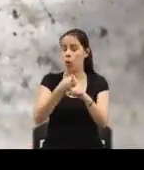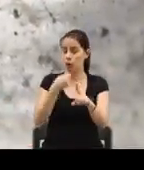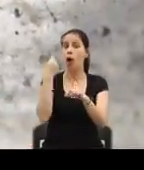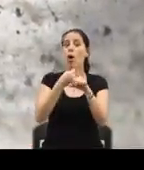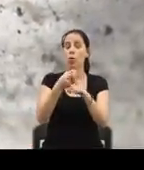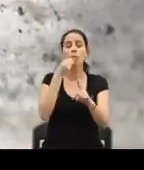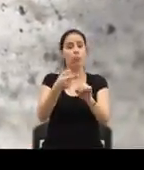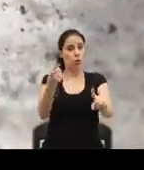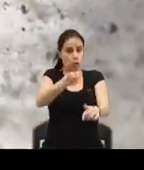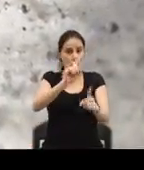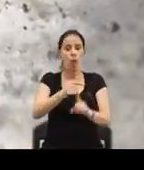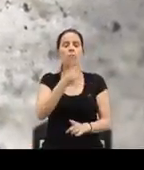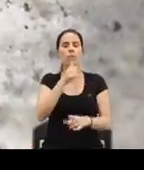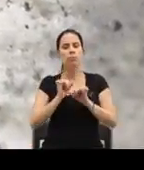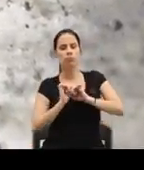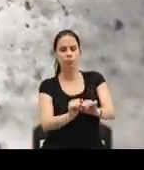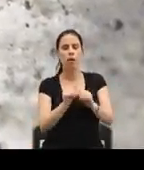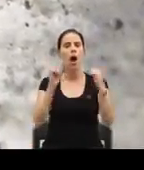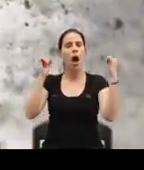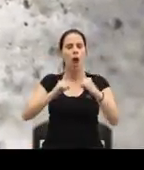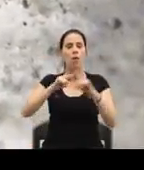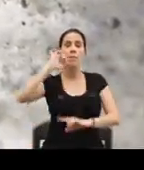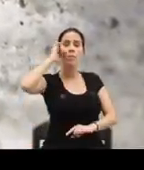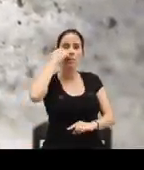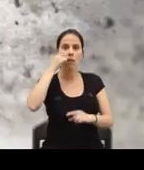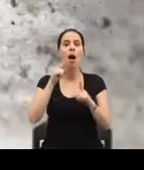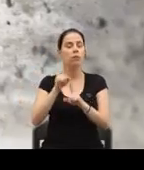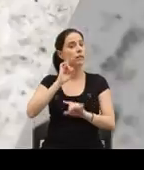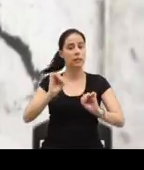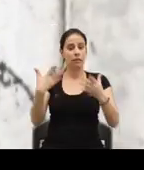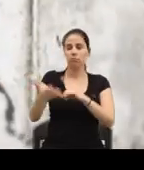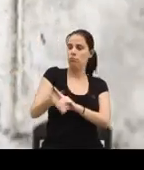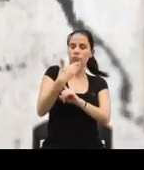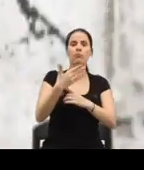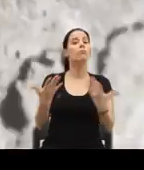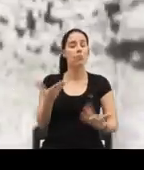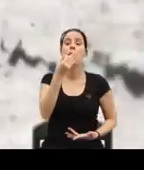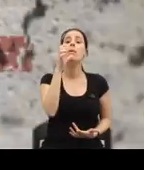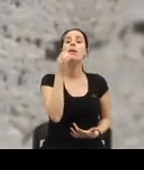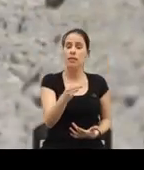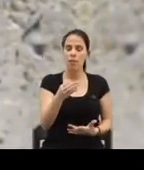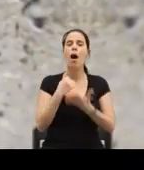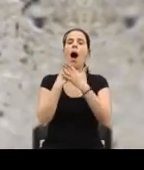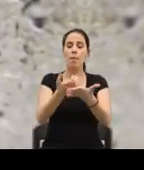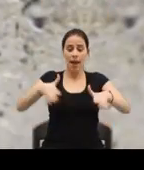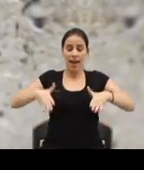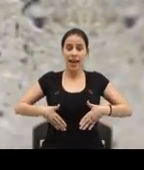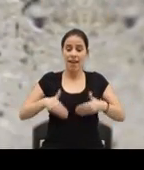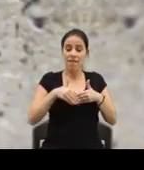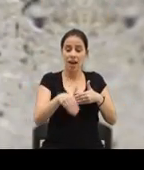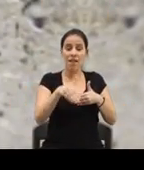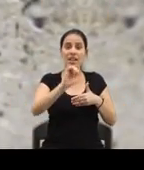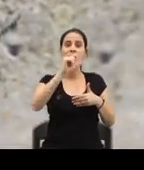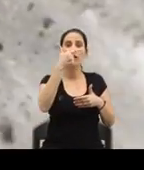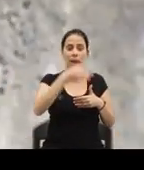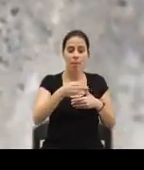Lutar contra estas medidas pela rejeição do pacto de agressão é um imperativo patriótico. O PCP apoia a greve geral convocada